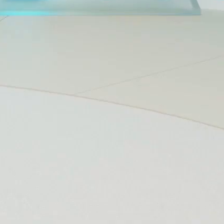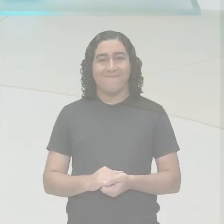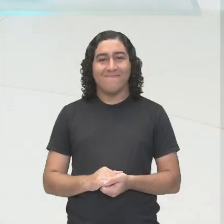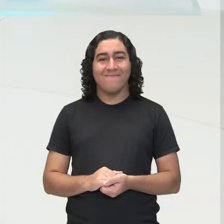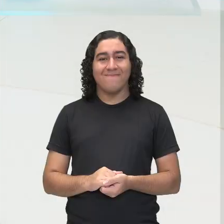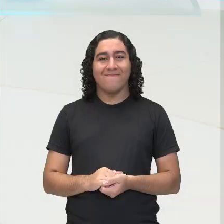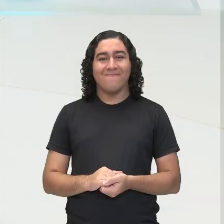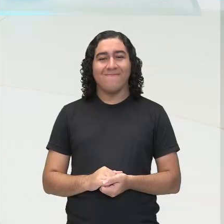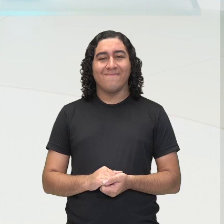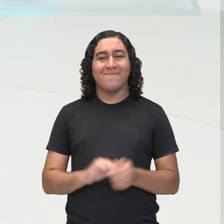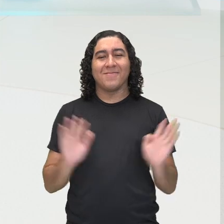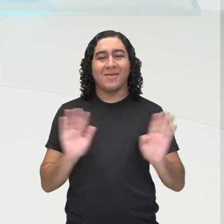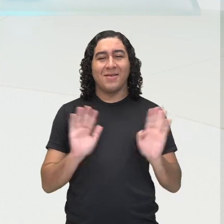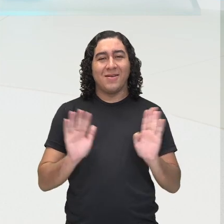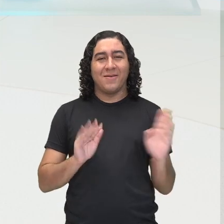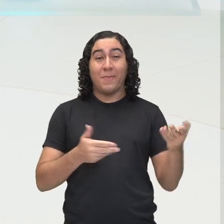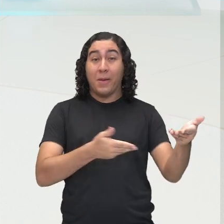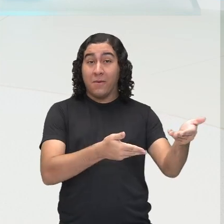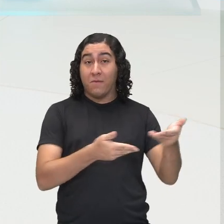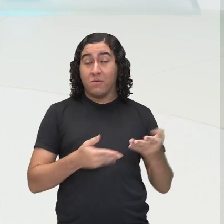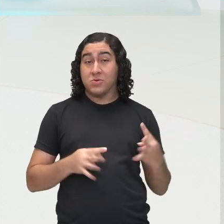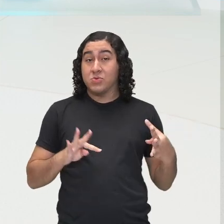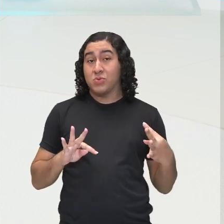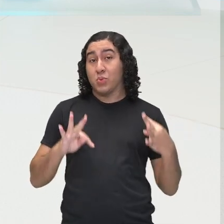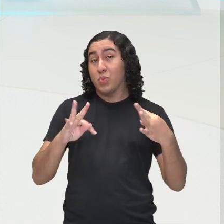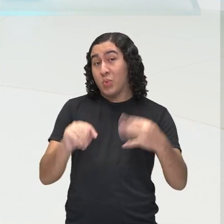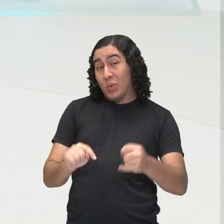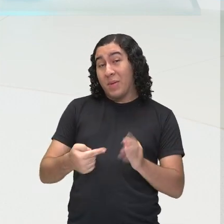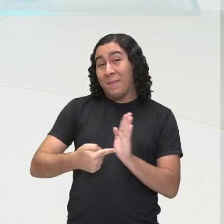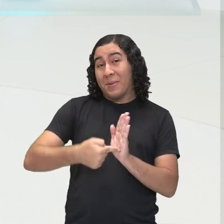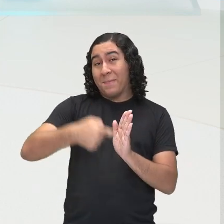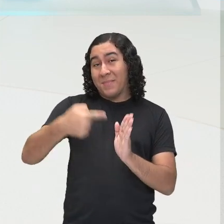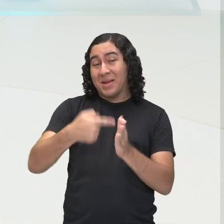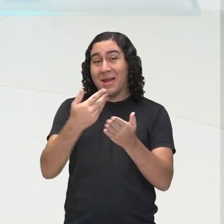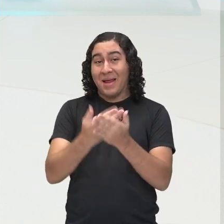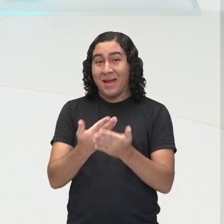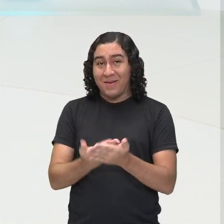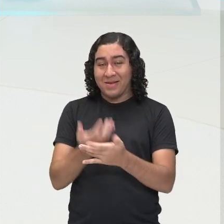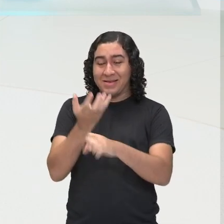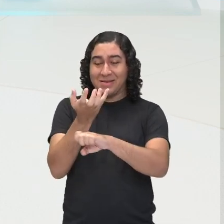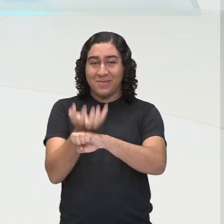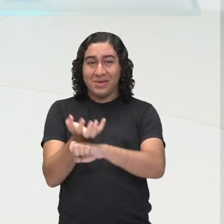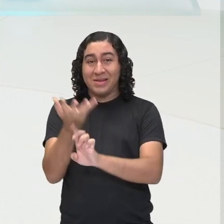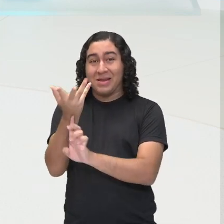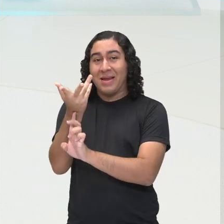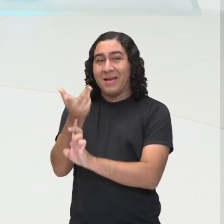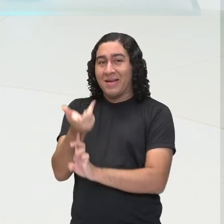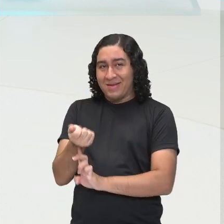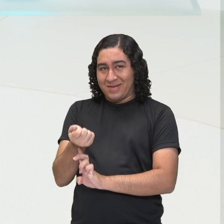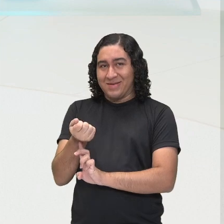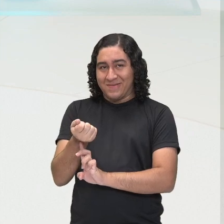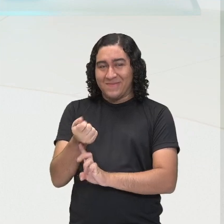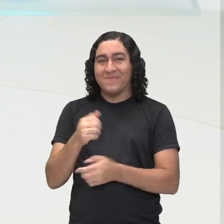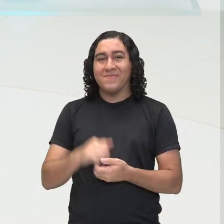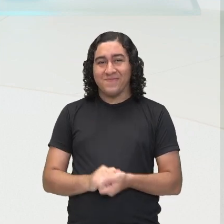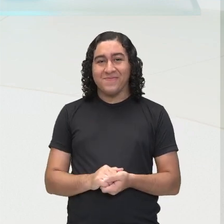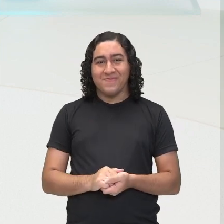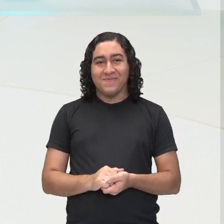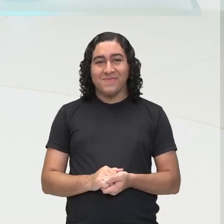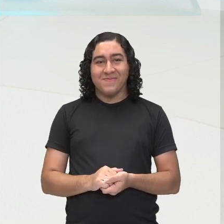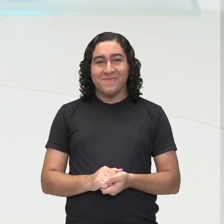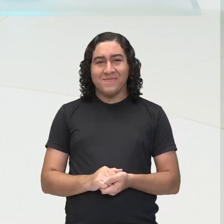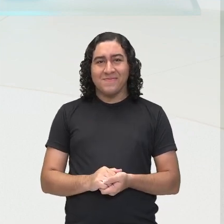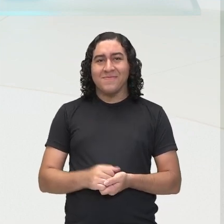Olá, sejam bem-vindos à primeira aula do componente de arte da segunda série do